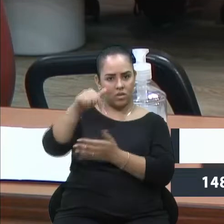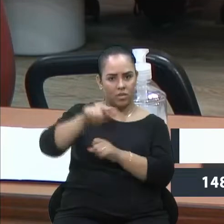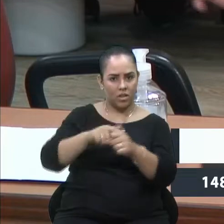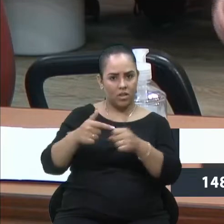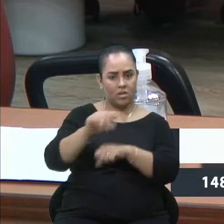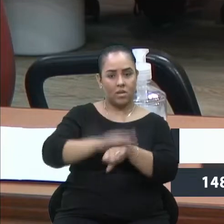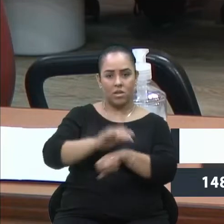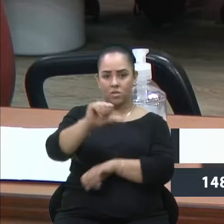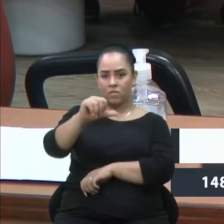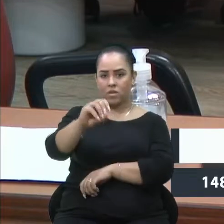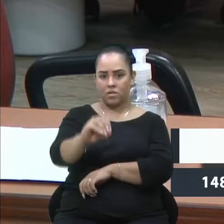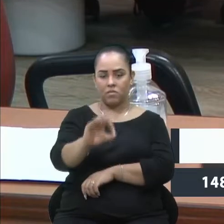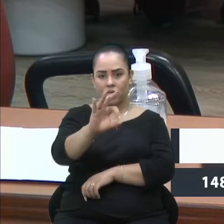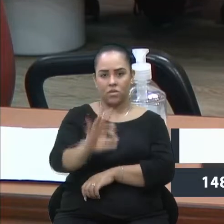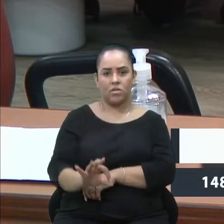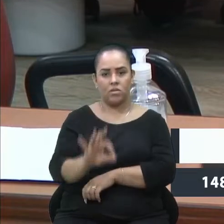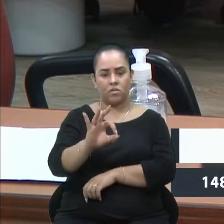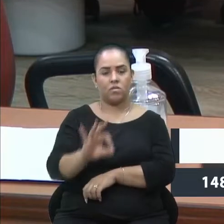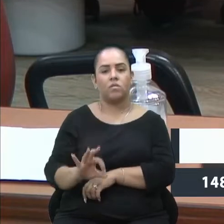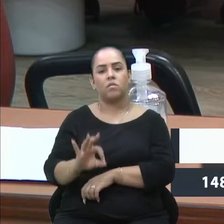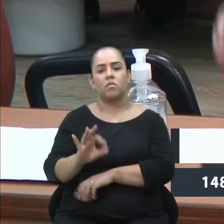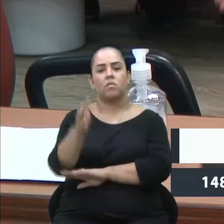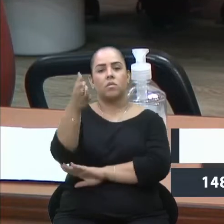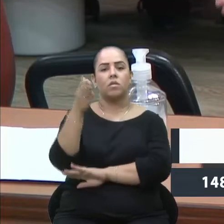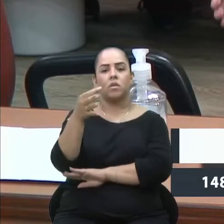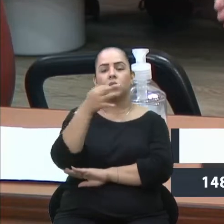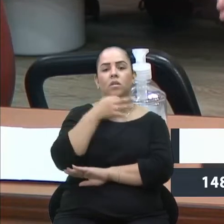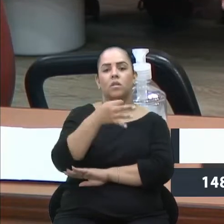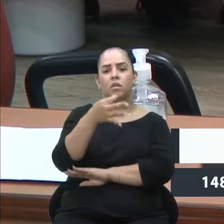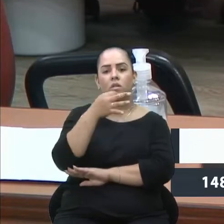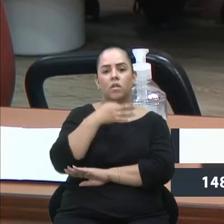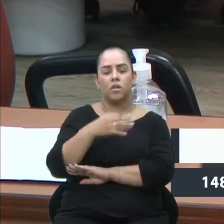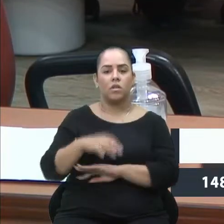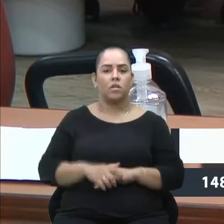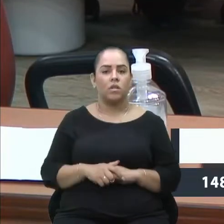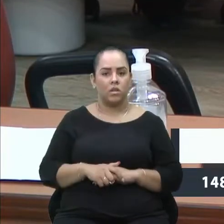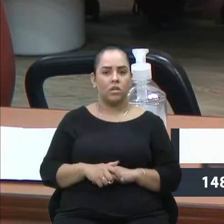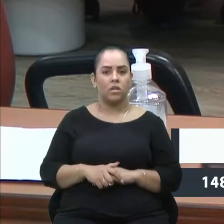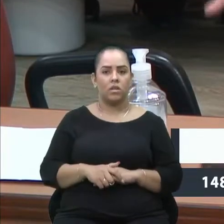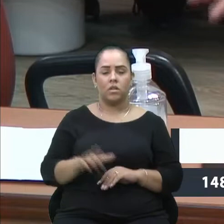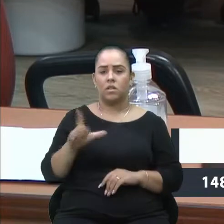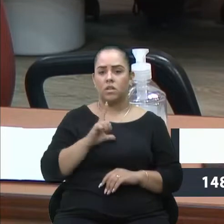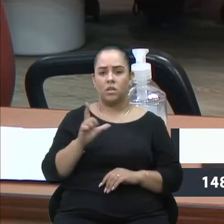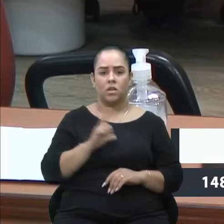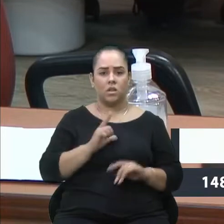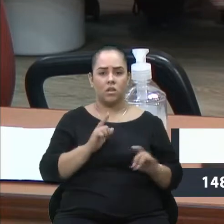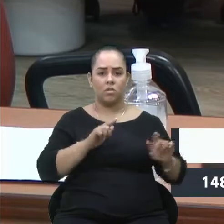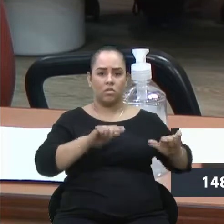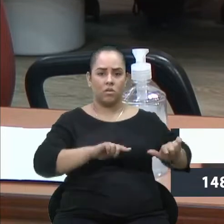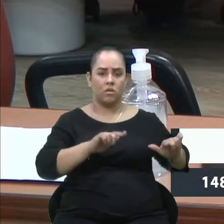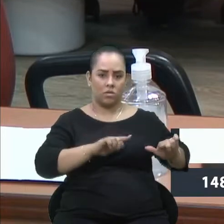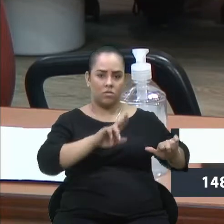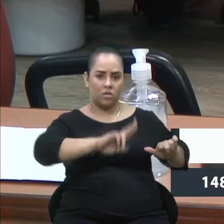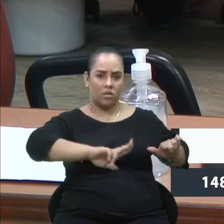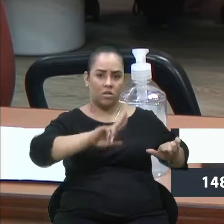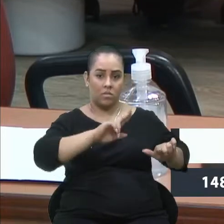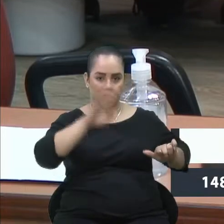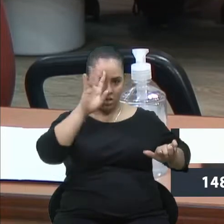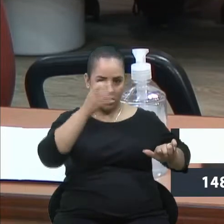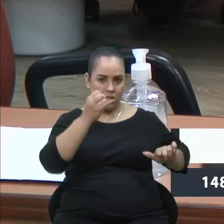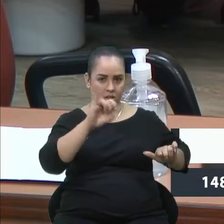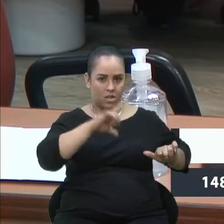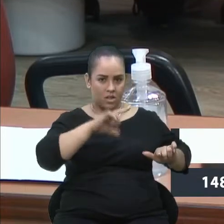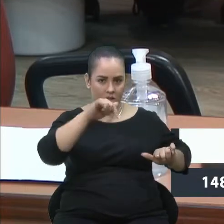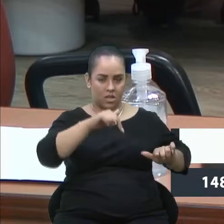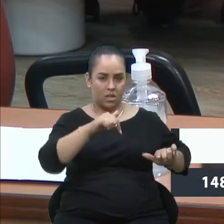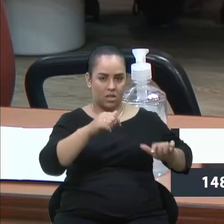90% dos hotéis de Caxias do Sul estavam com seus leitos ocupados. Tu imagina se nós tivéssemos um autódromo em Caxias.